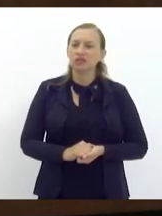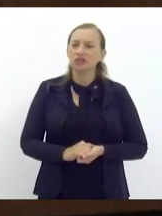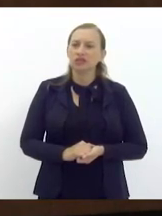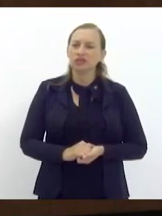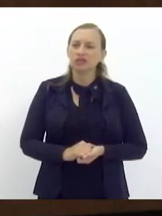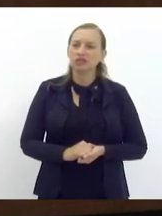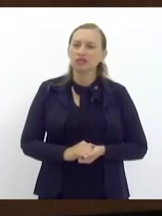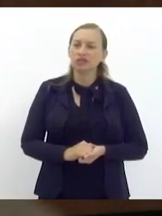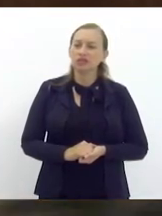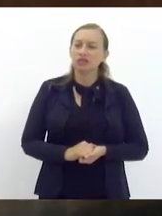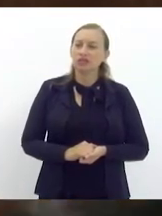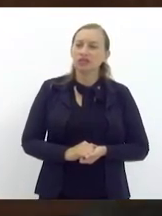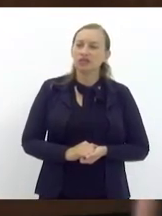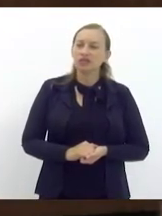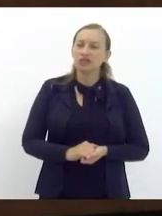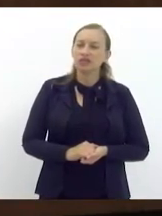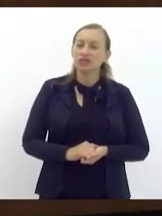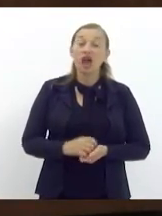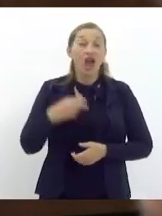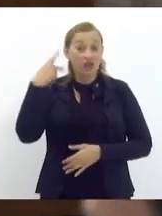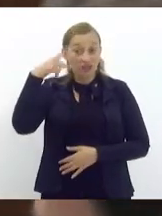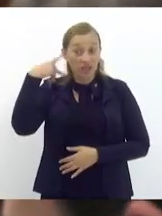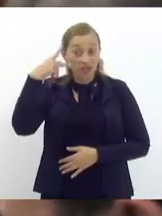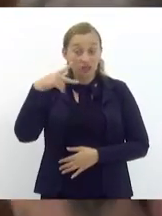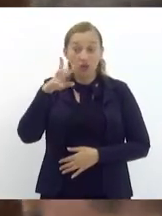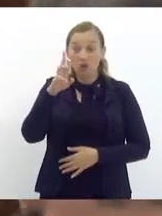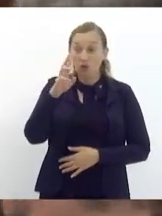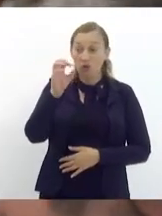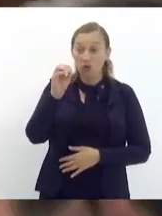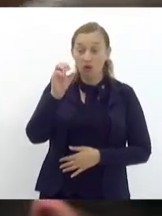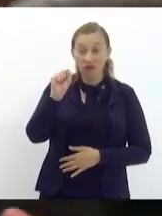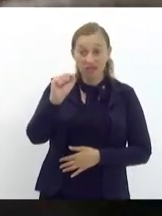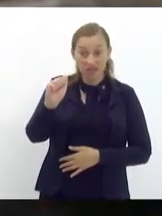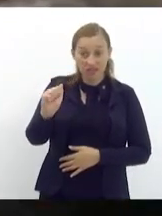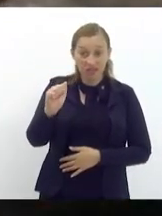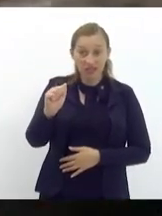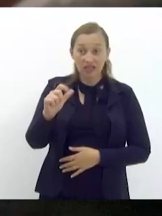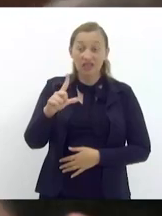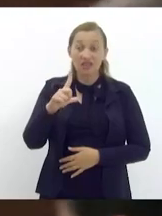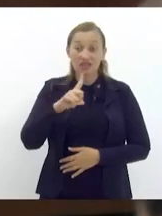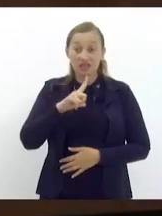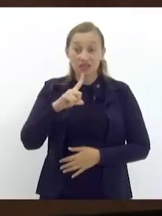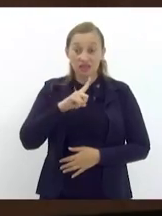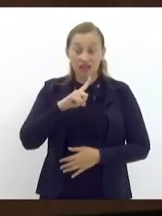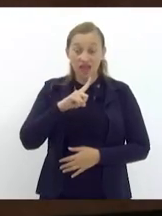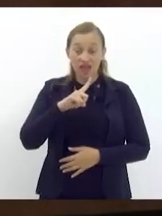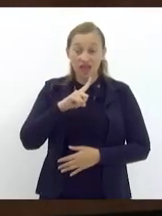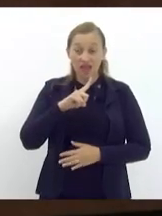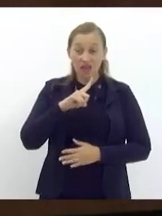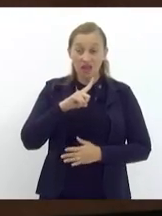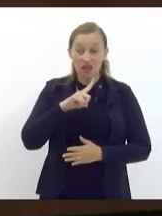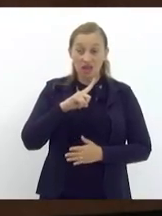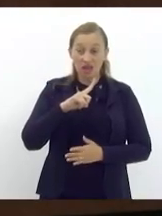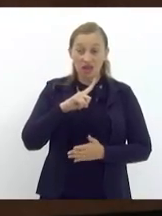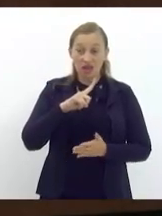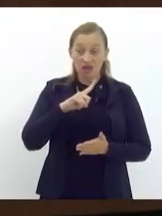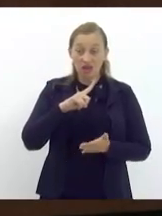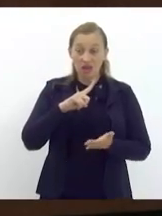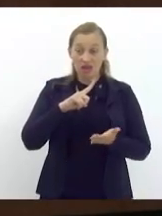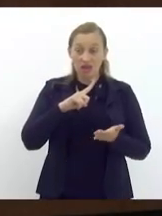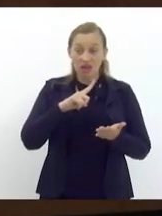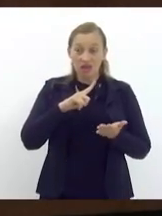evidencia-se que a vereadora Rosa Fernandes tem uma folha de serviço prestada